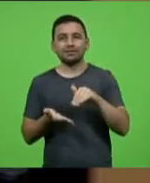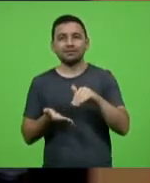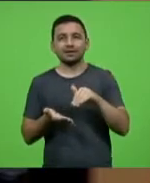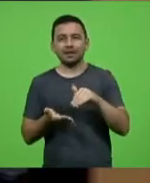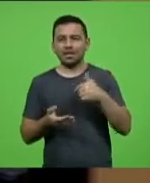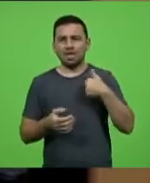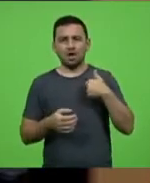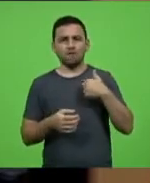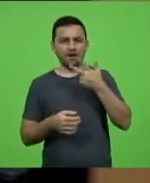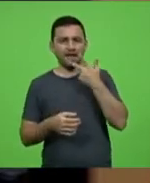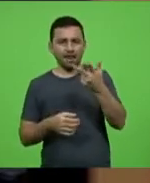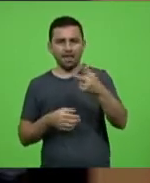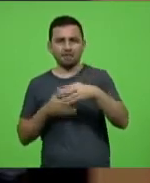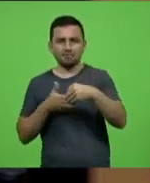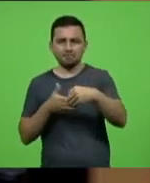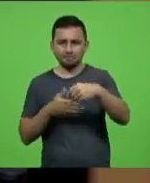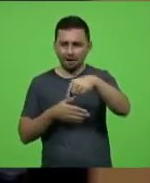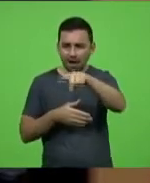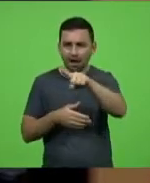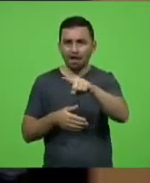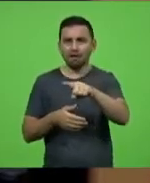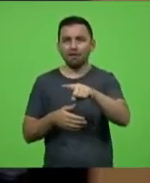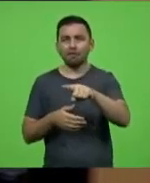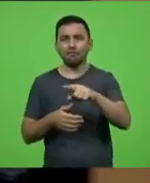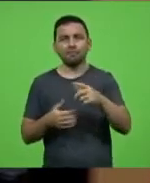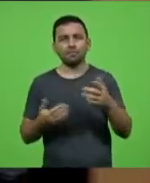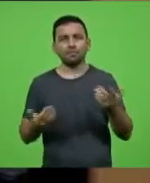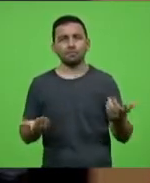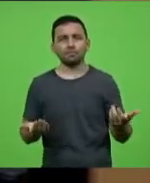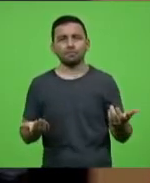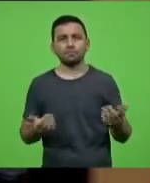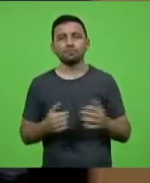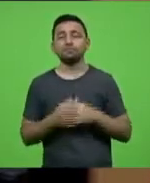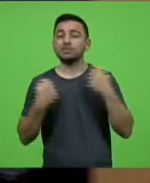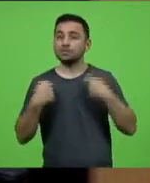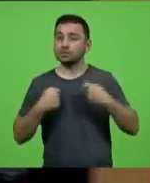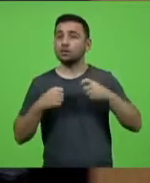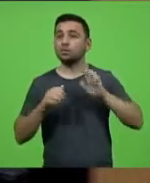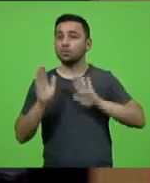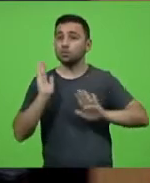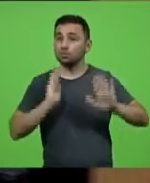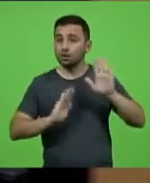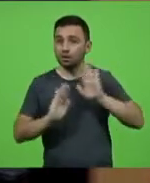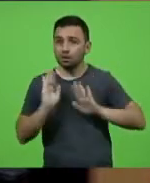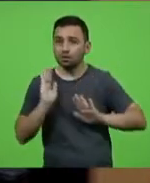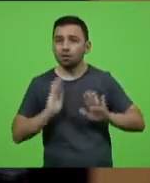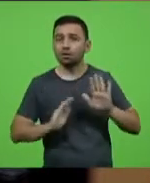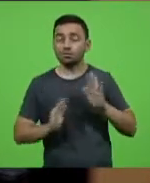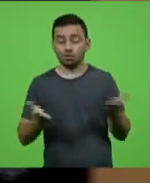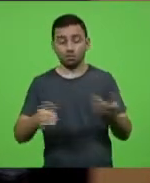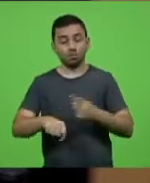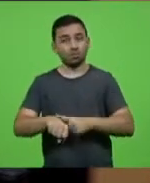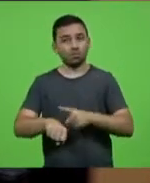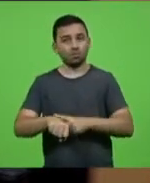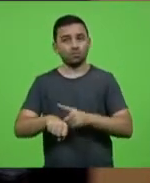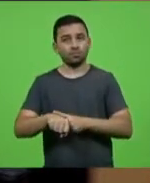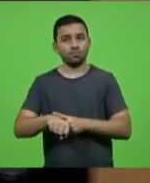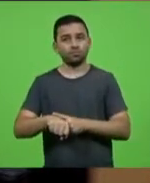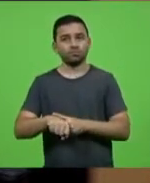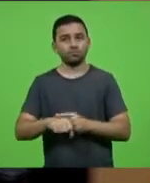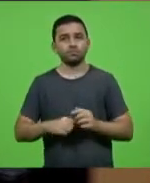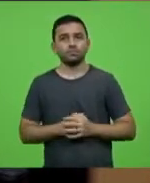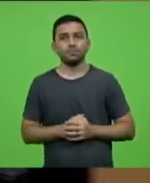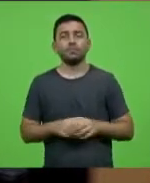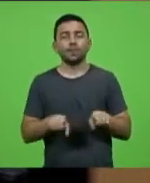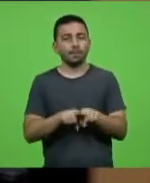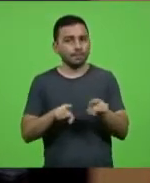encaminhei, que eu mandei. Então, nós temos que ter muito cuidado, muito zelo nesse momento. Inclusive, os